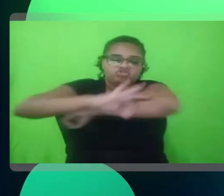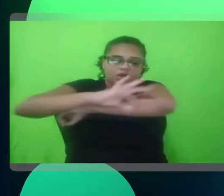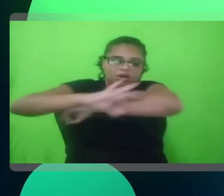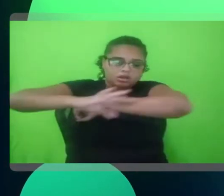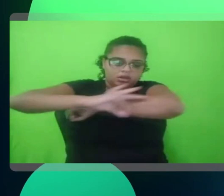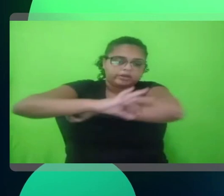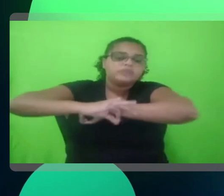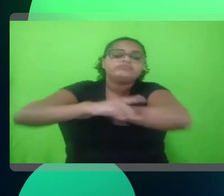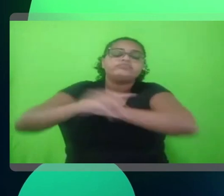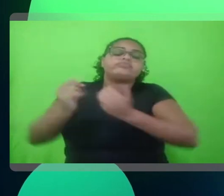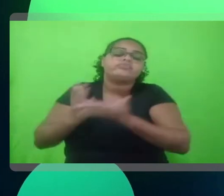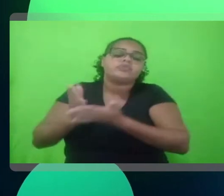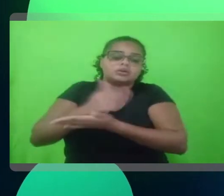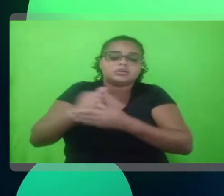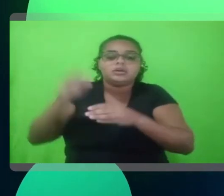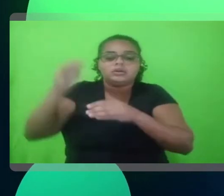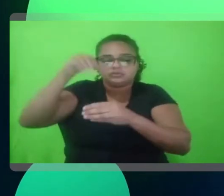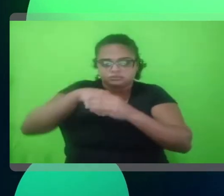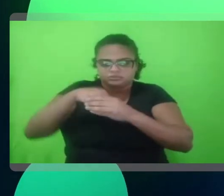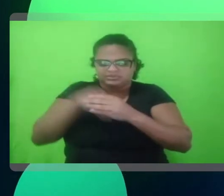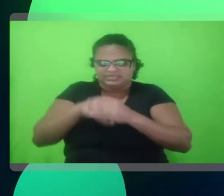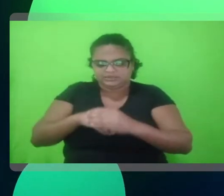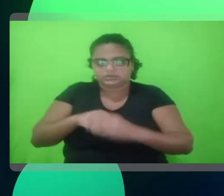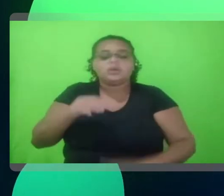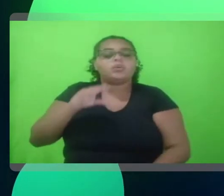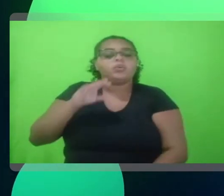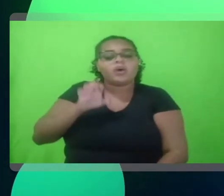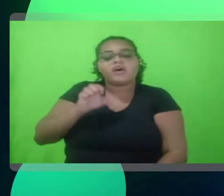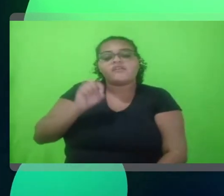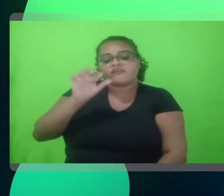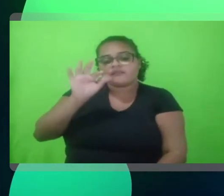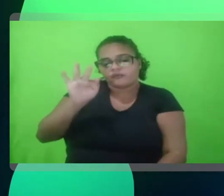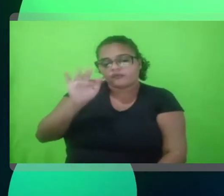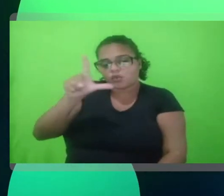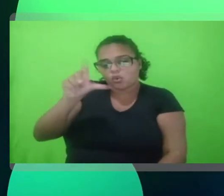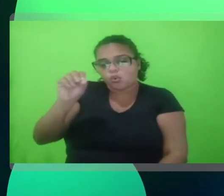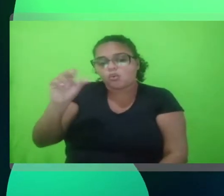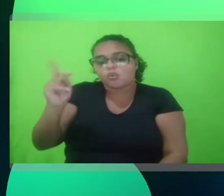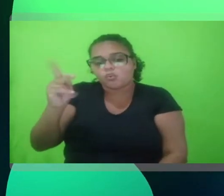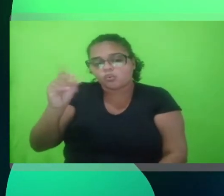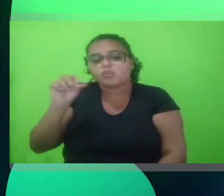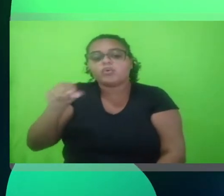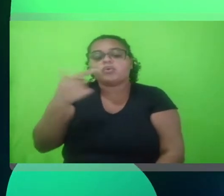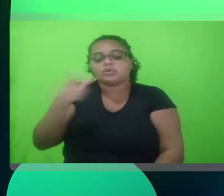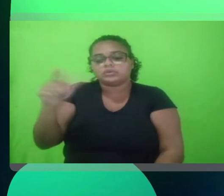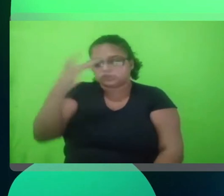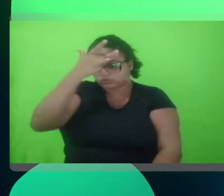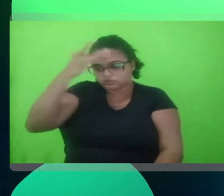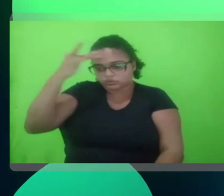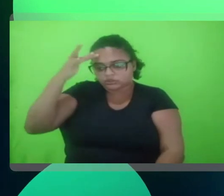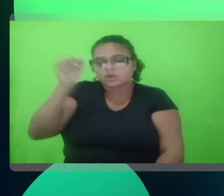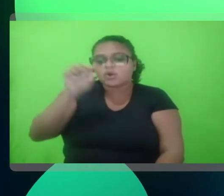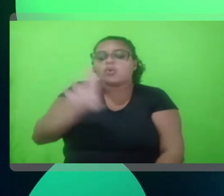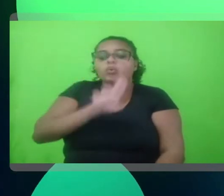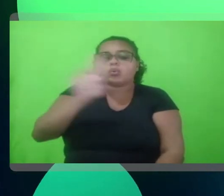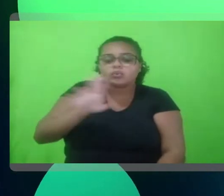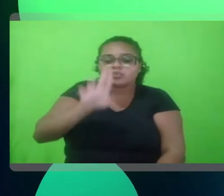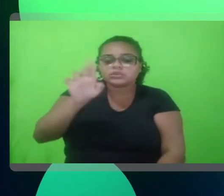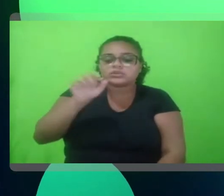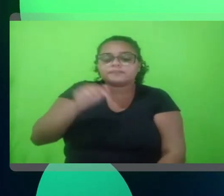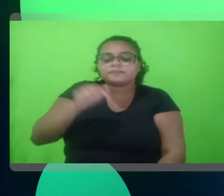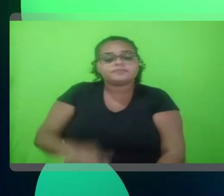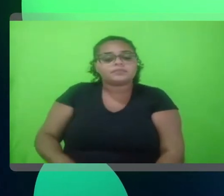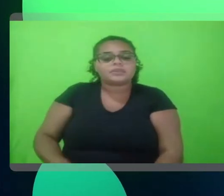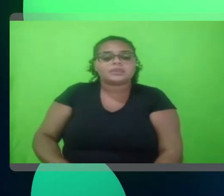integração, muita coisa orquestrada dentro do Airflow, existem outras coisas também que a gente usa aqui, mas majoritariamente é